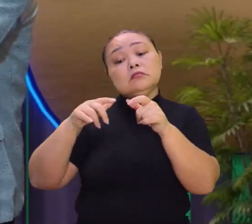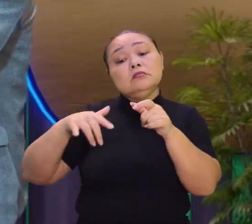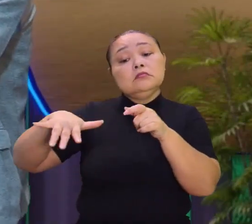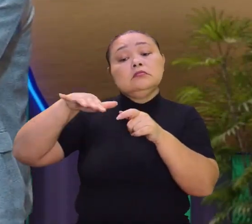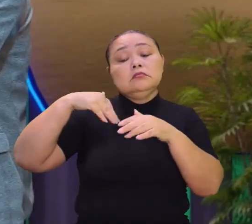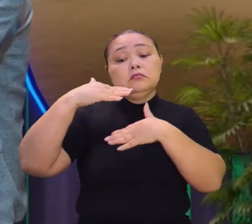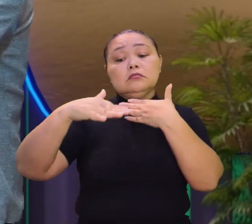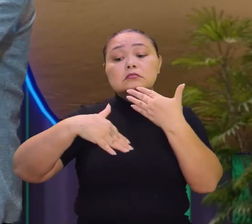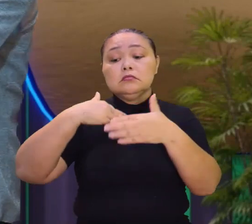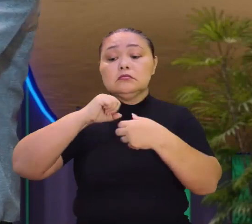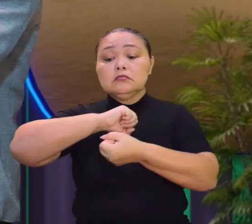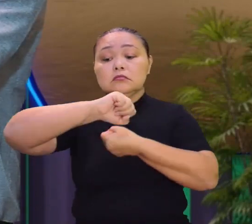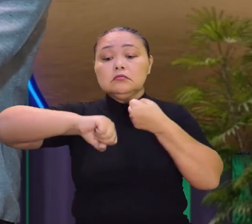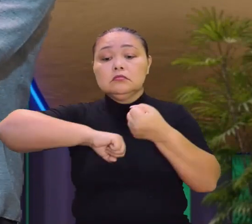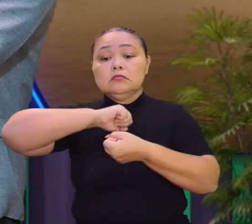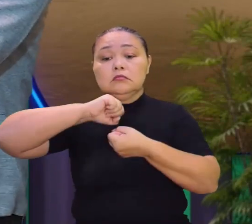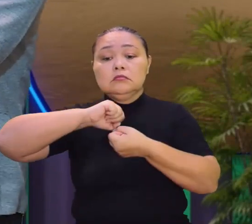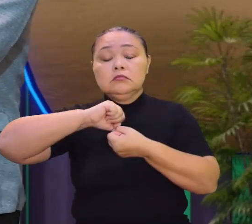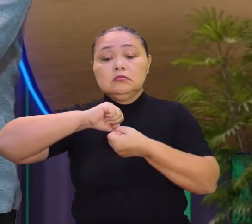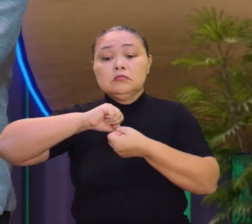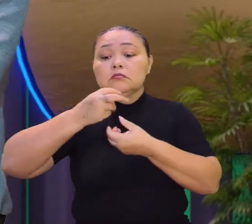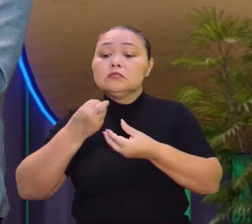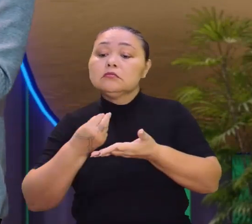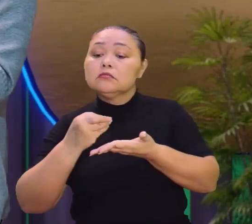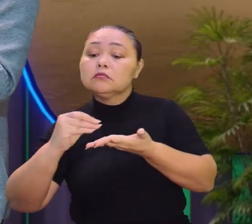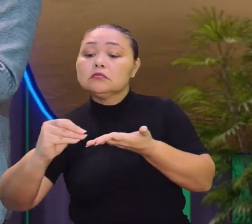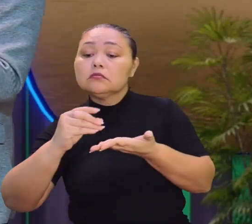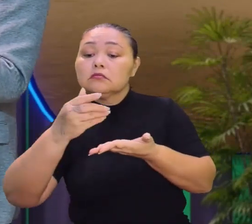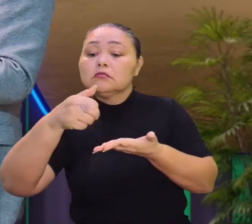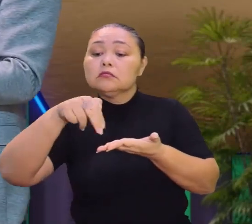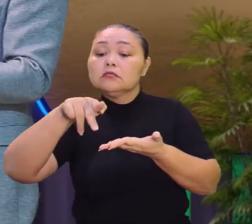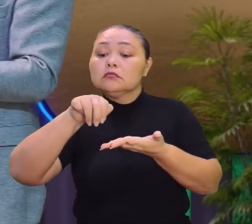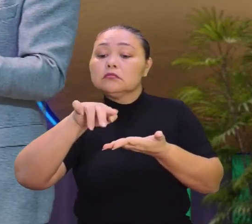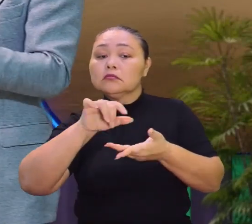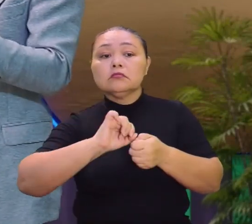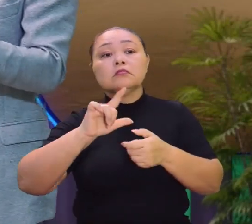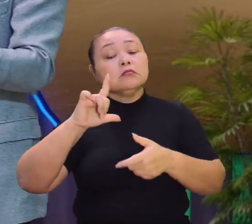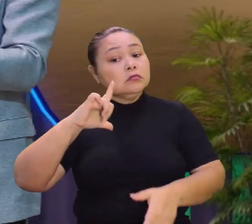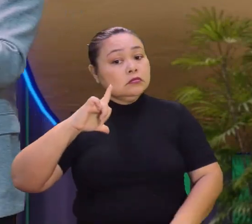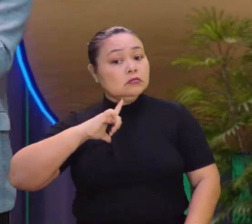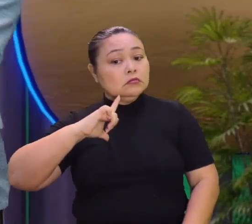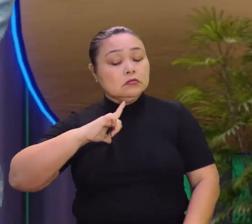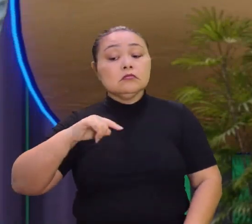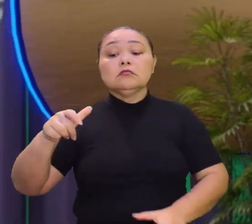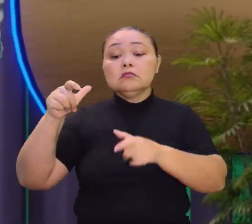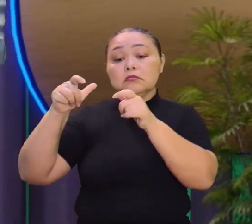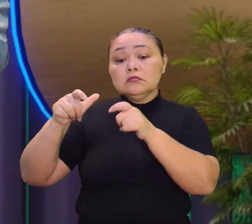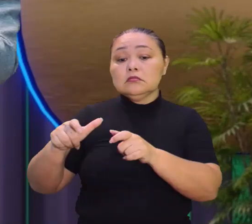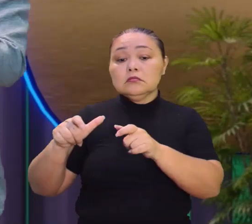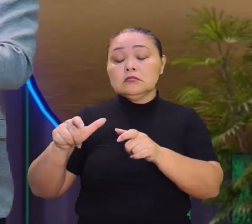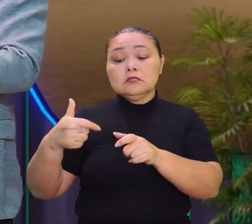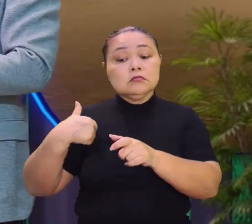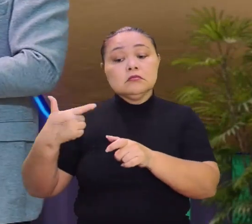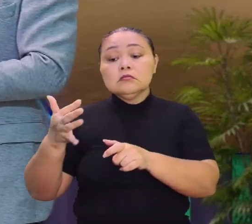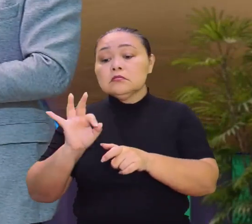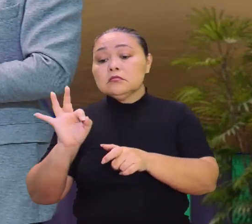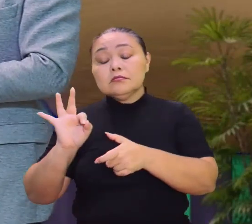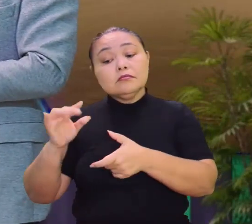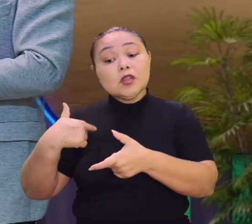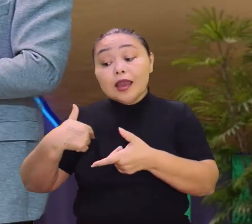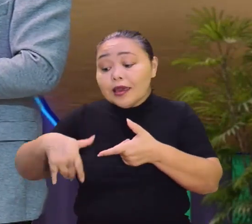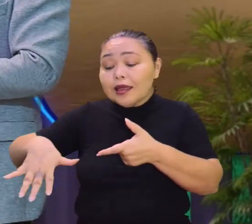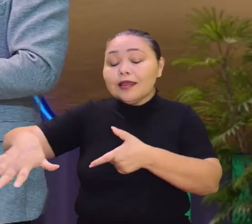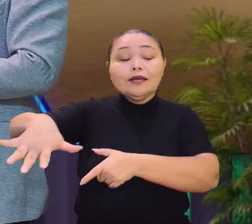né? De desenvolver sustentavelmente. Distribuir riqueza. Muitas vezes, essa localidade não se beneficia